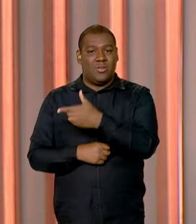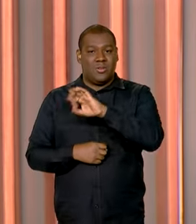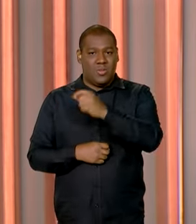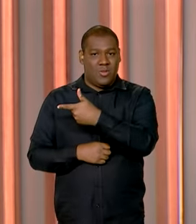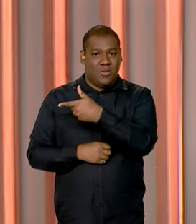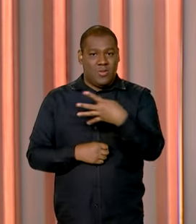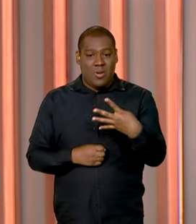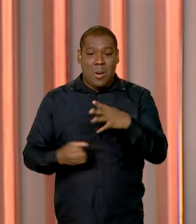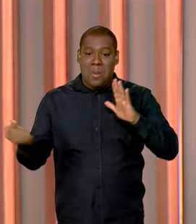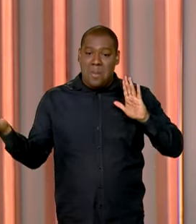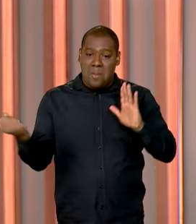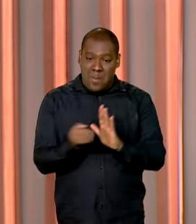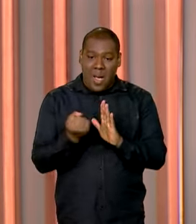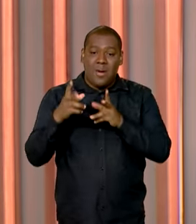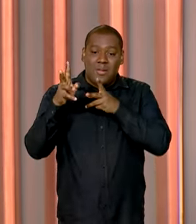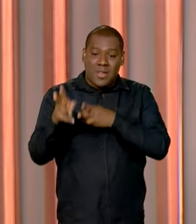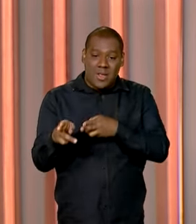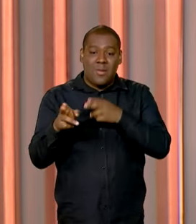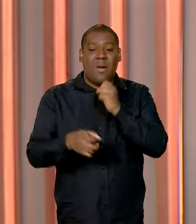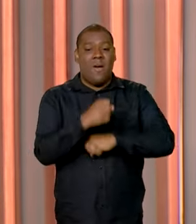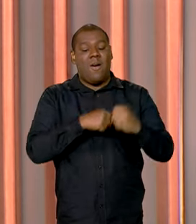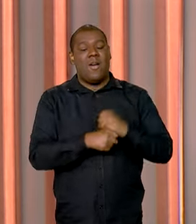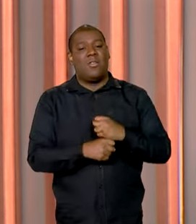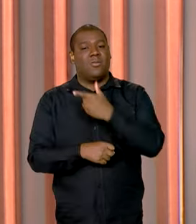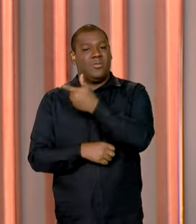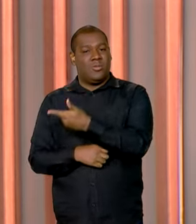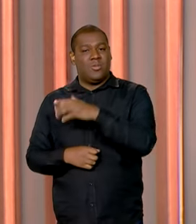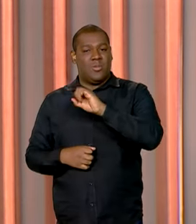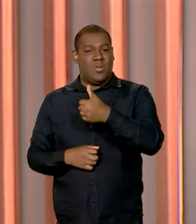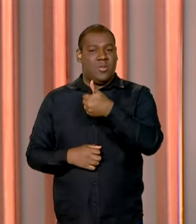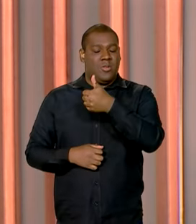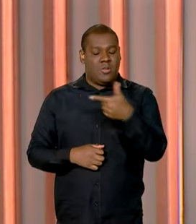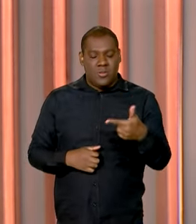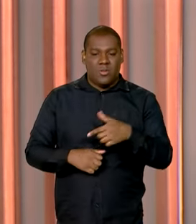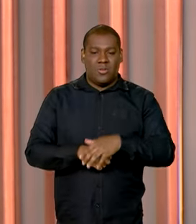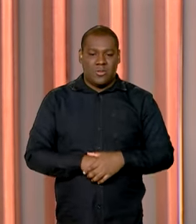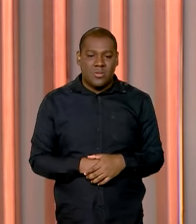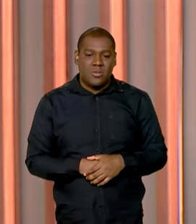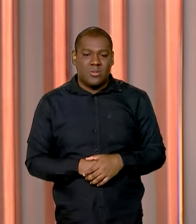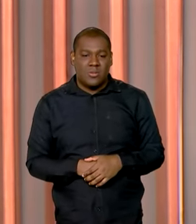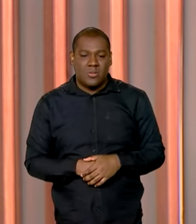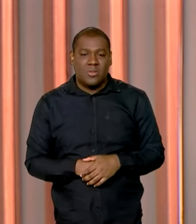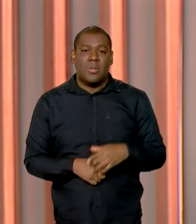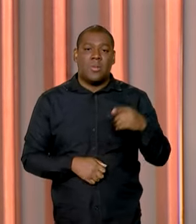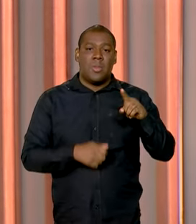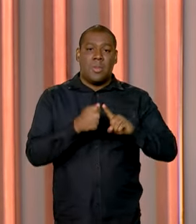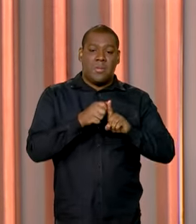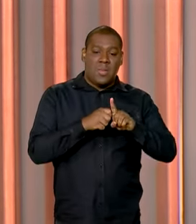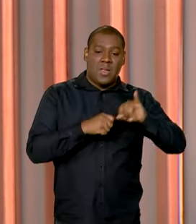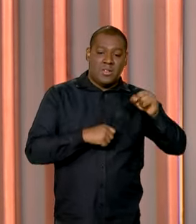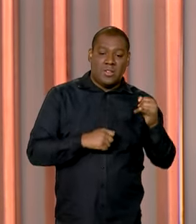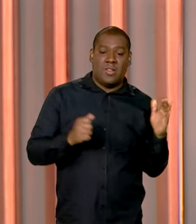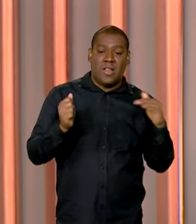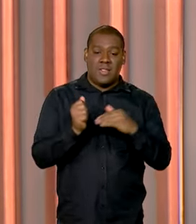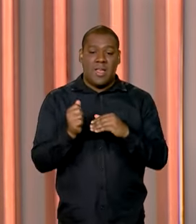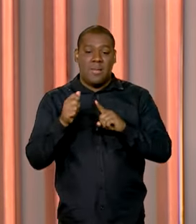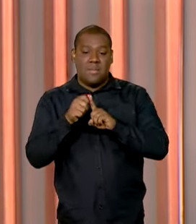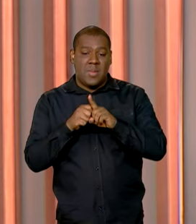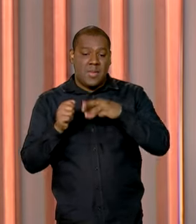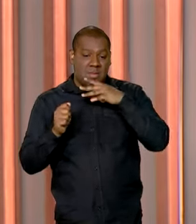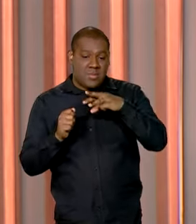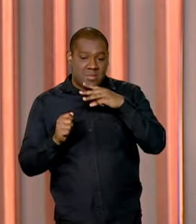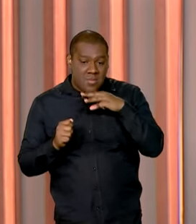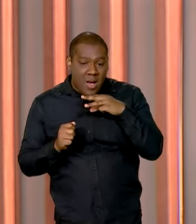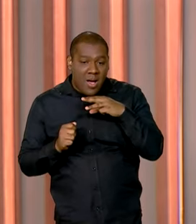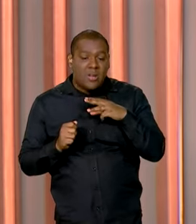desde 2012. No primeiro trimestre de 2024, o acumulado em investimento estrangeiro ultrapassou